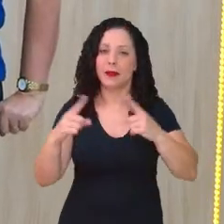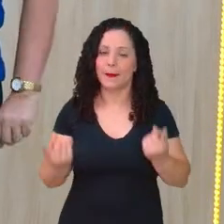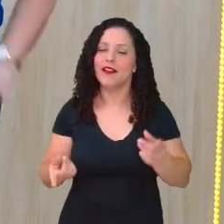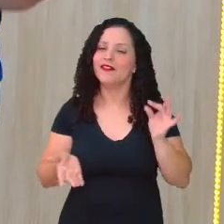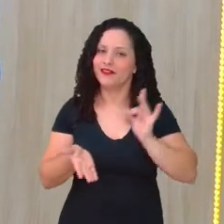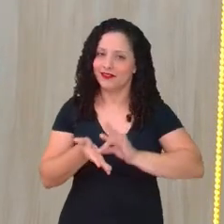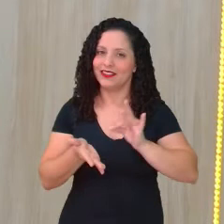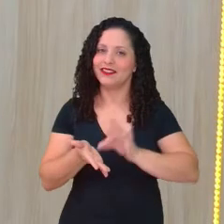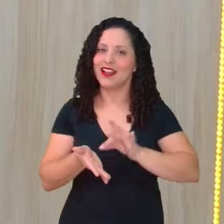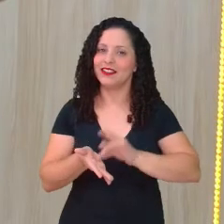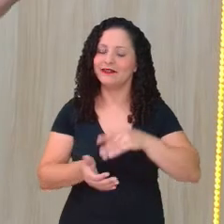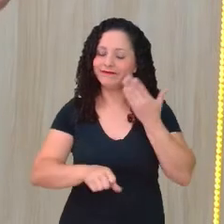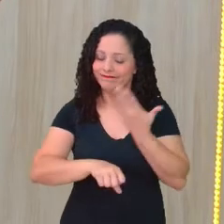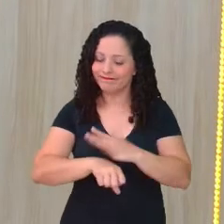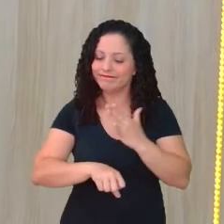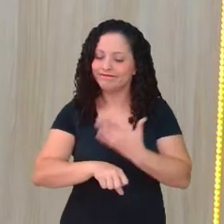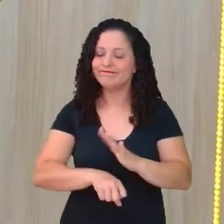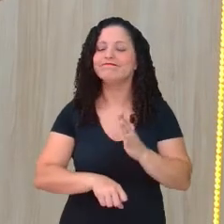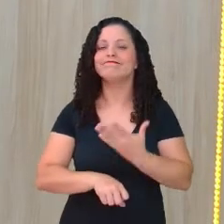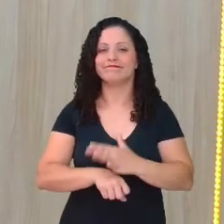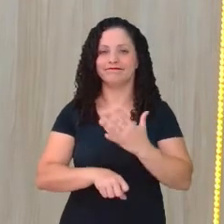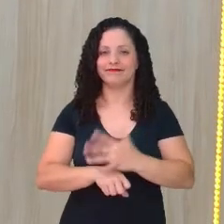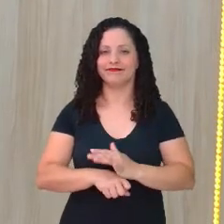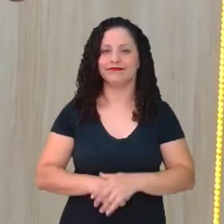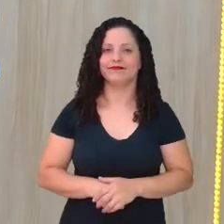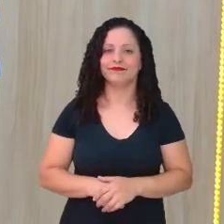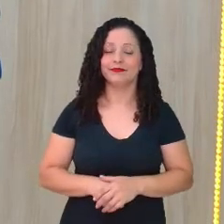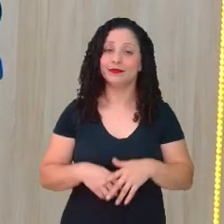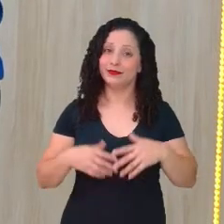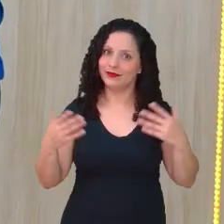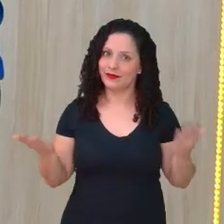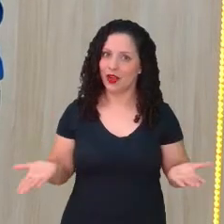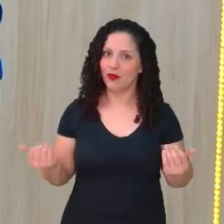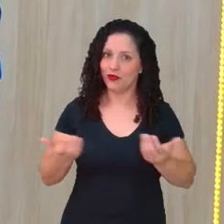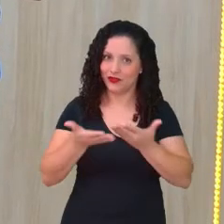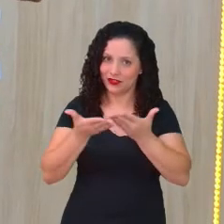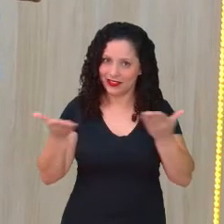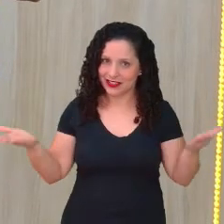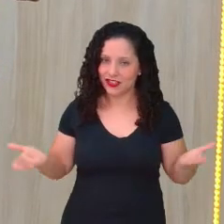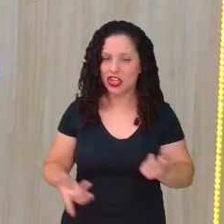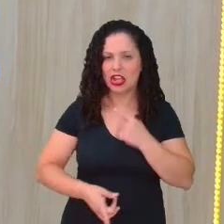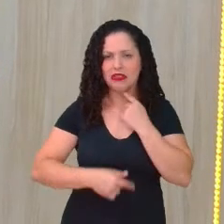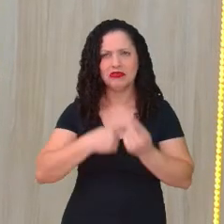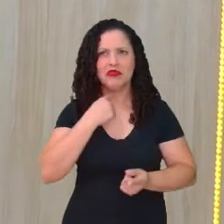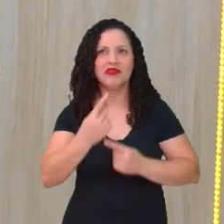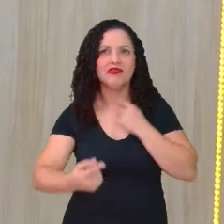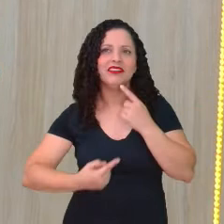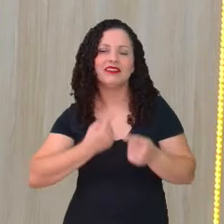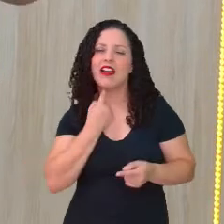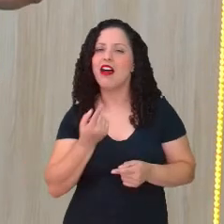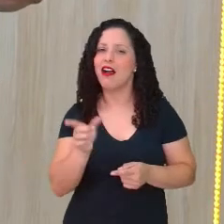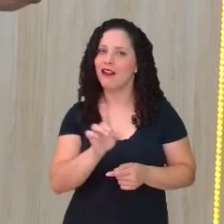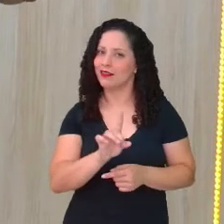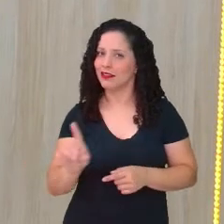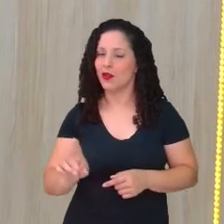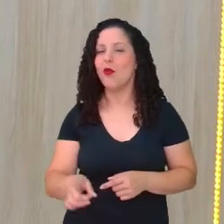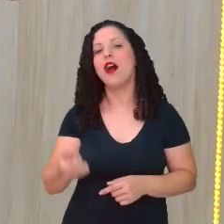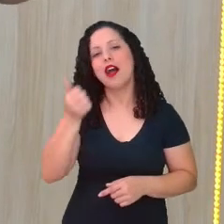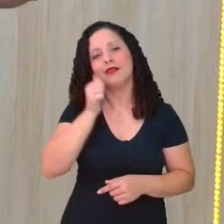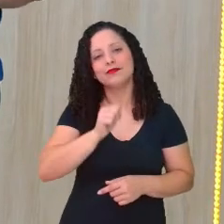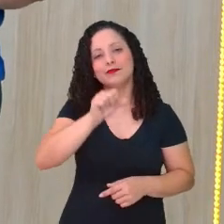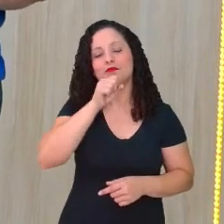disso. Então, sexto ano, não tenham dúvida que os pais de vocês